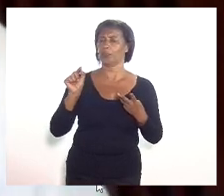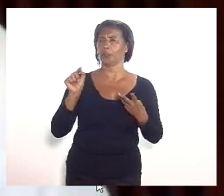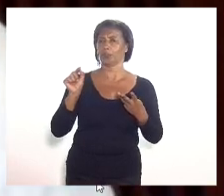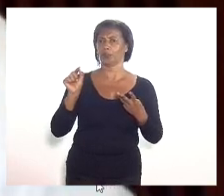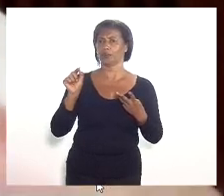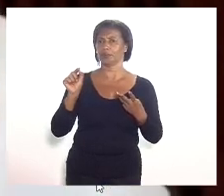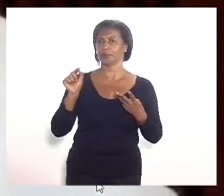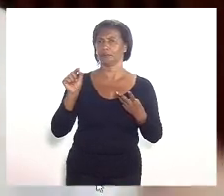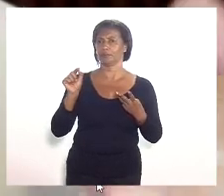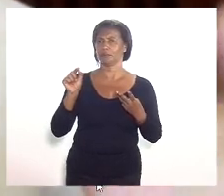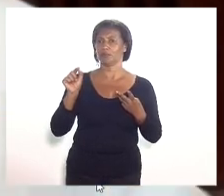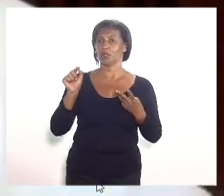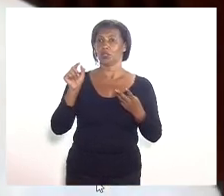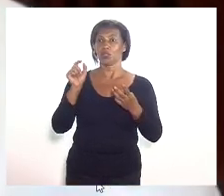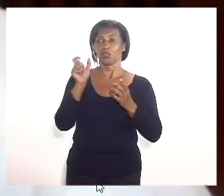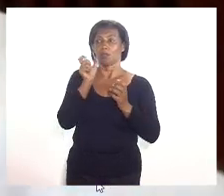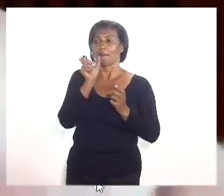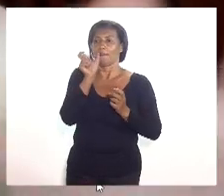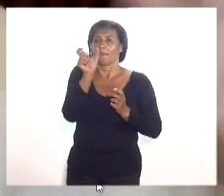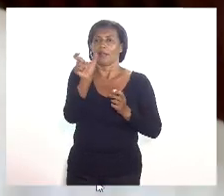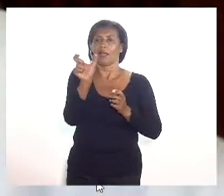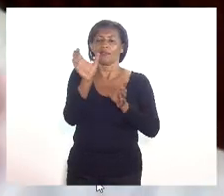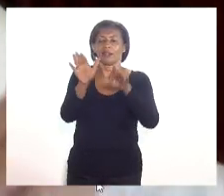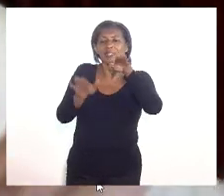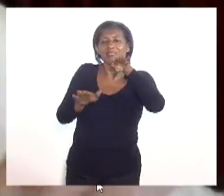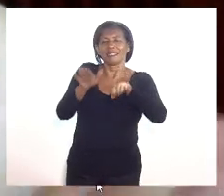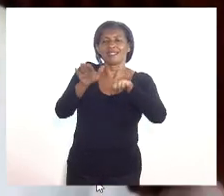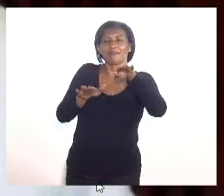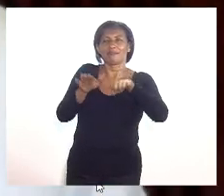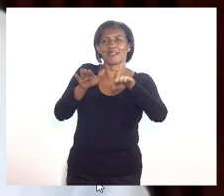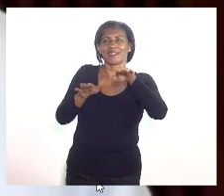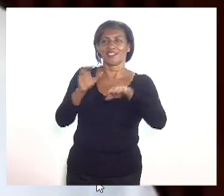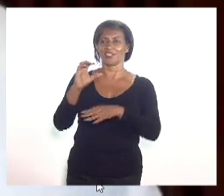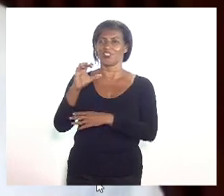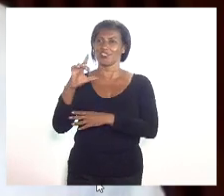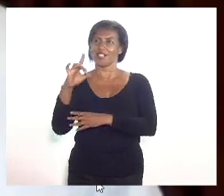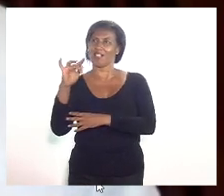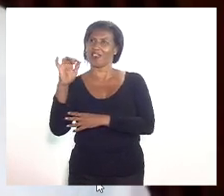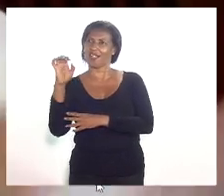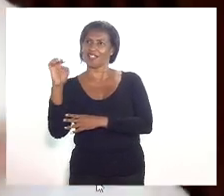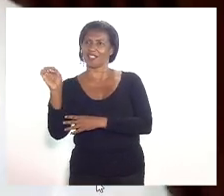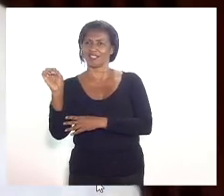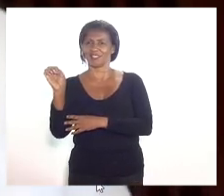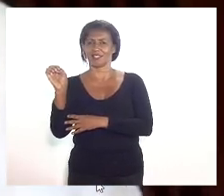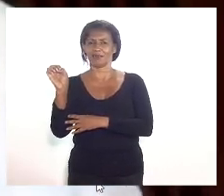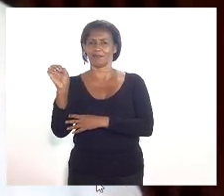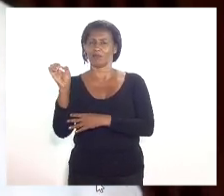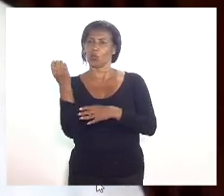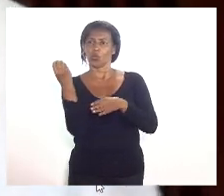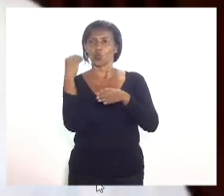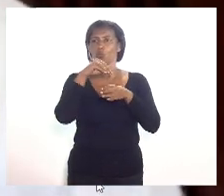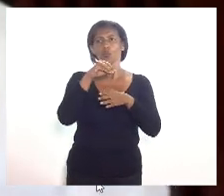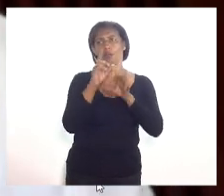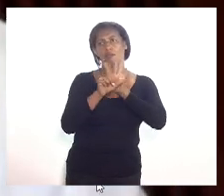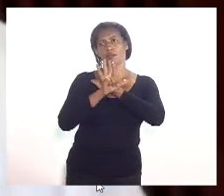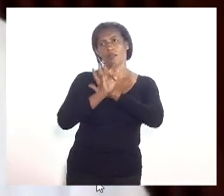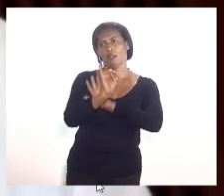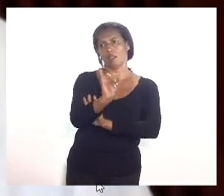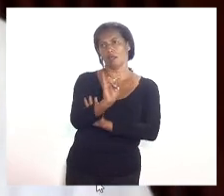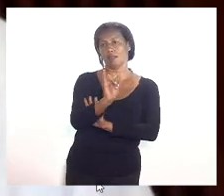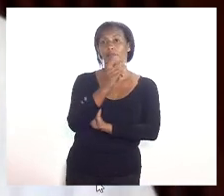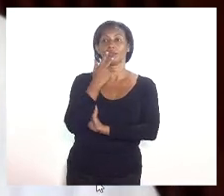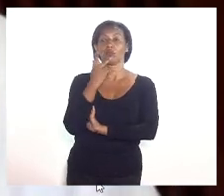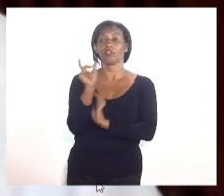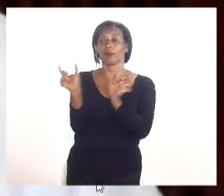Sobre a... Independentemente de classe, fica a decisão da defensoria. Ela não entra na lei. É isso que estamos